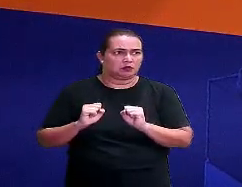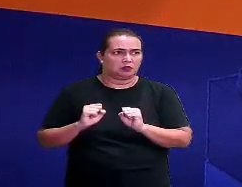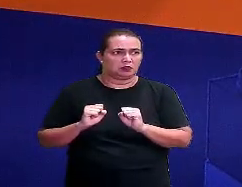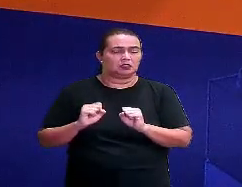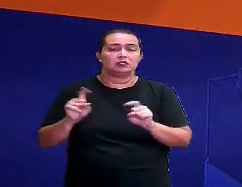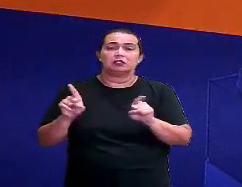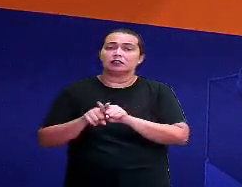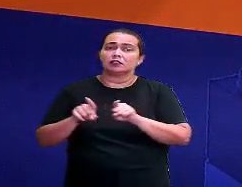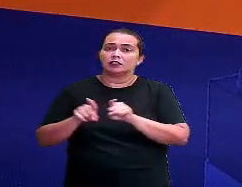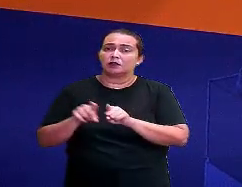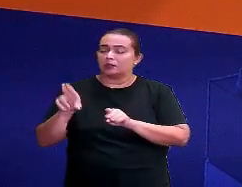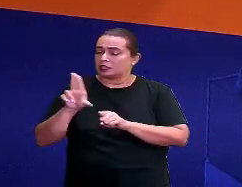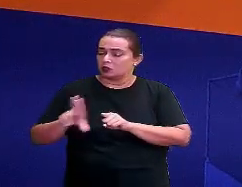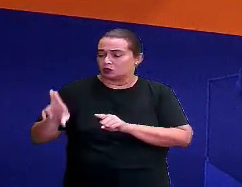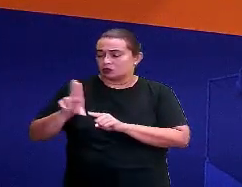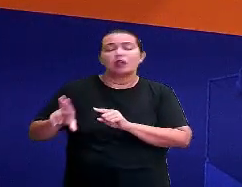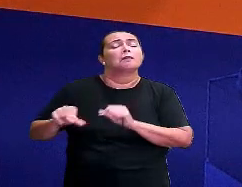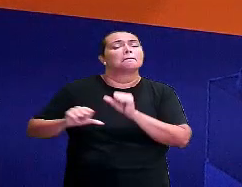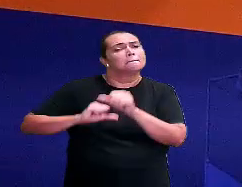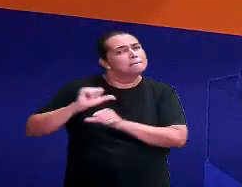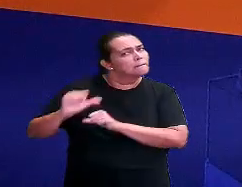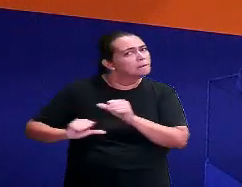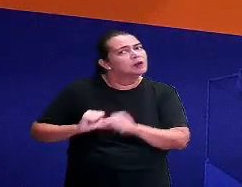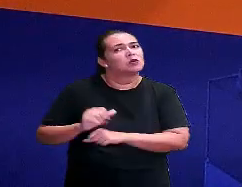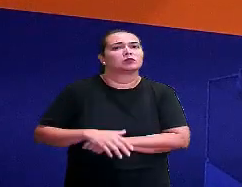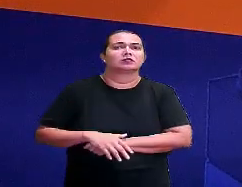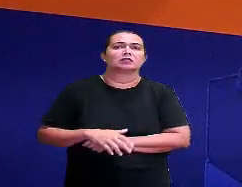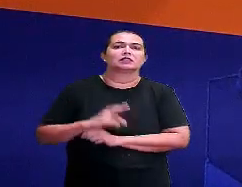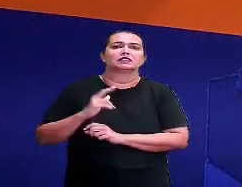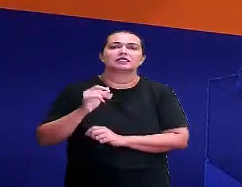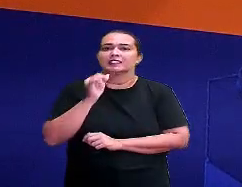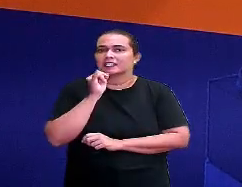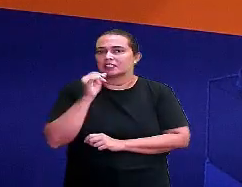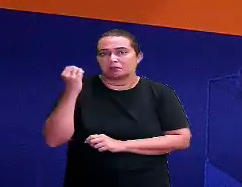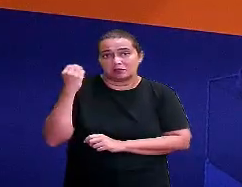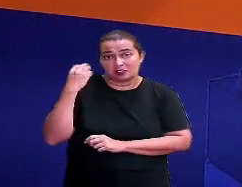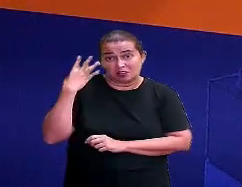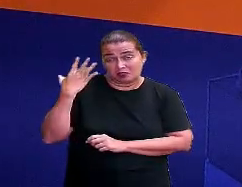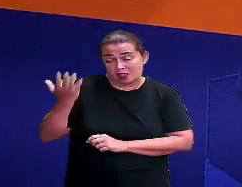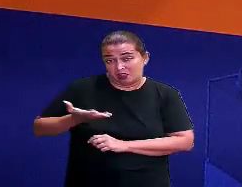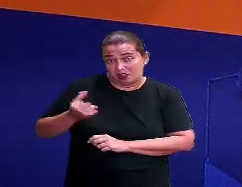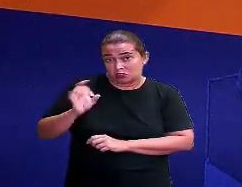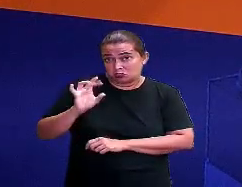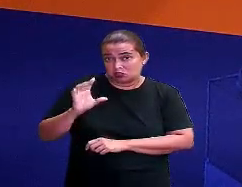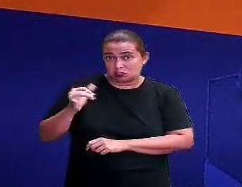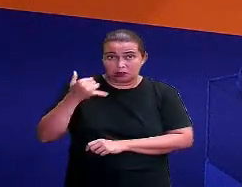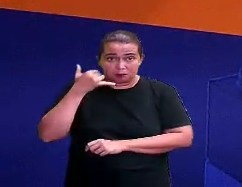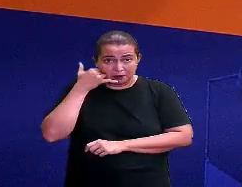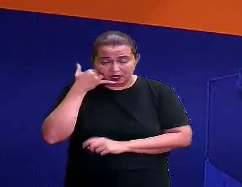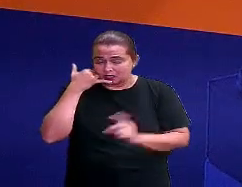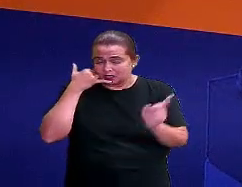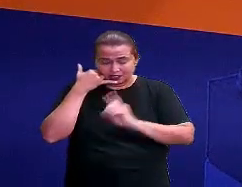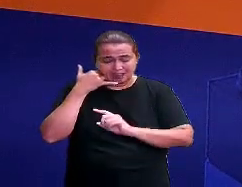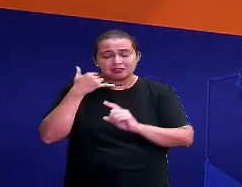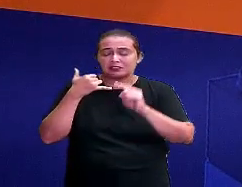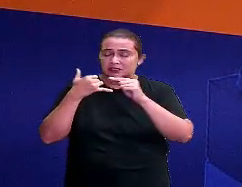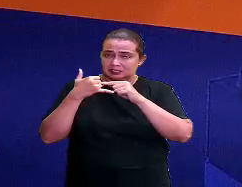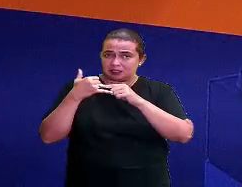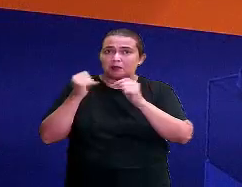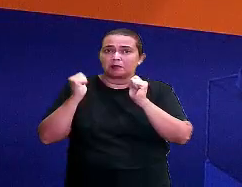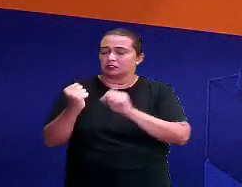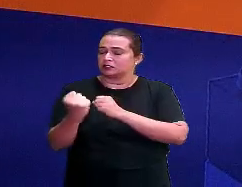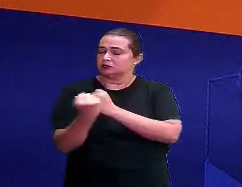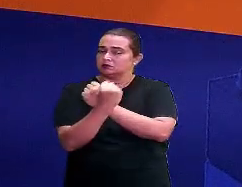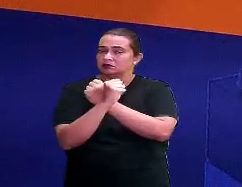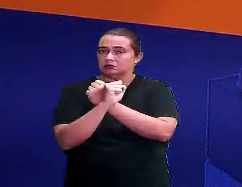e mudar também as utilidades. Porque o celular atualmente, né? Ele não serve apenas pra fazer ligação. A gente faz chamada